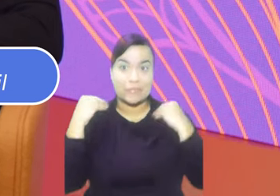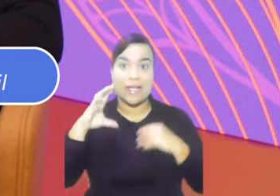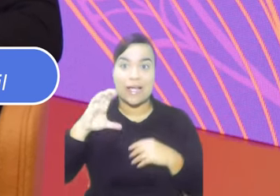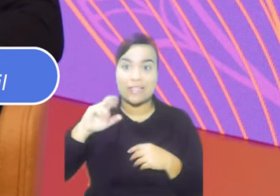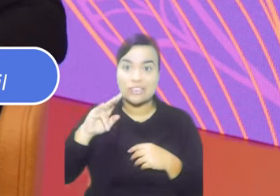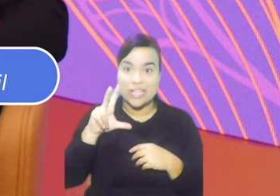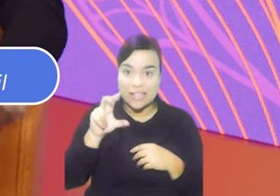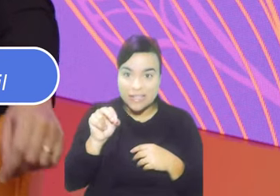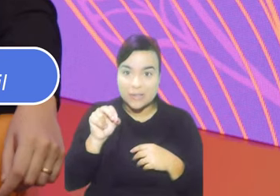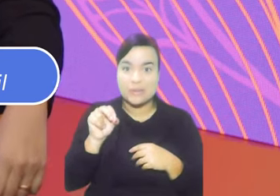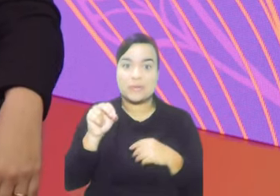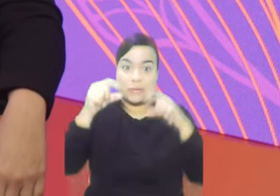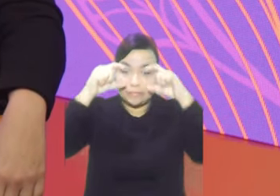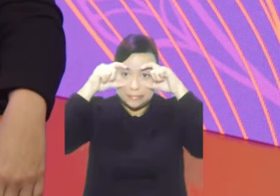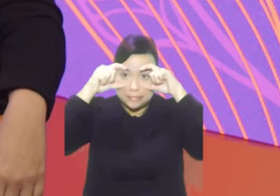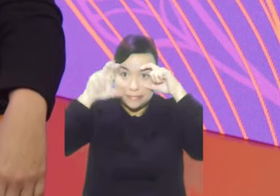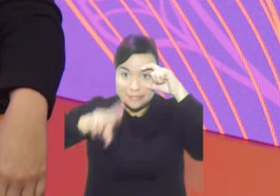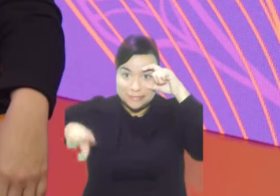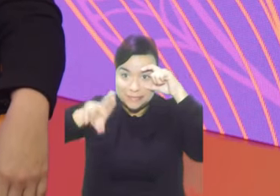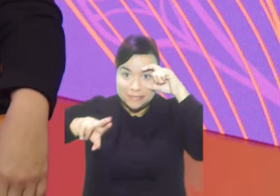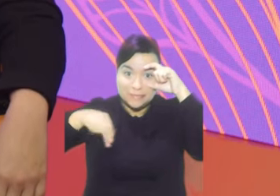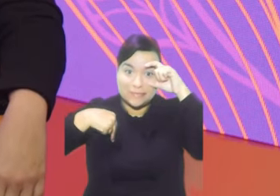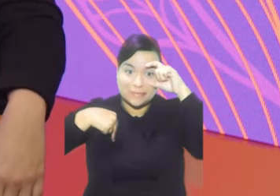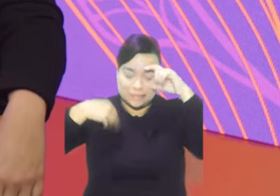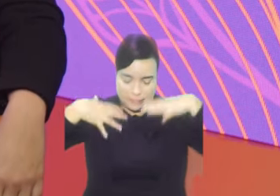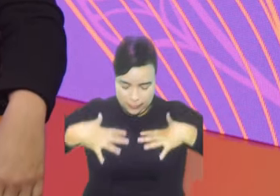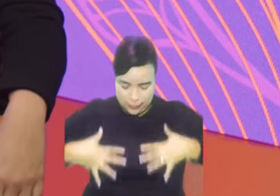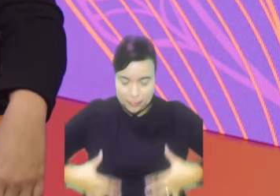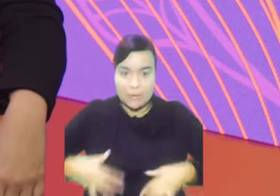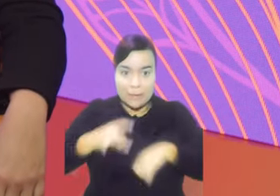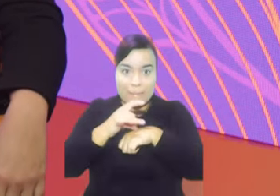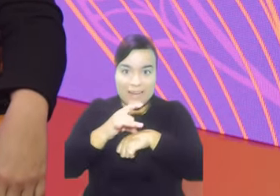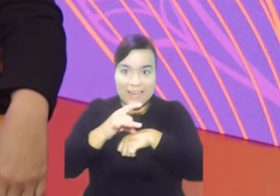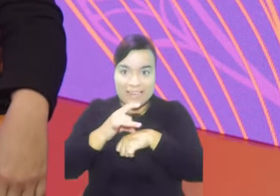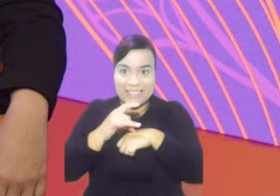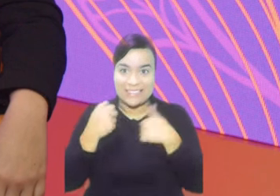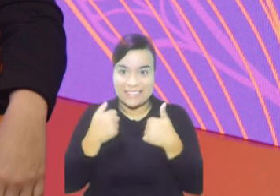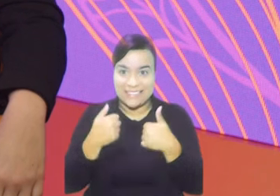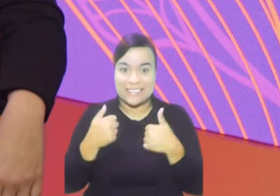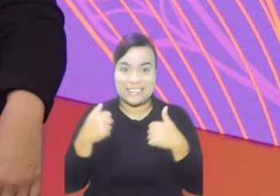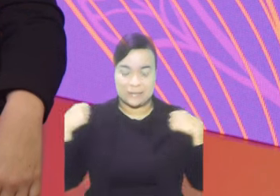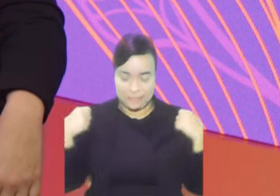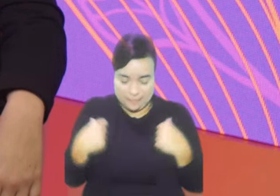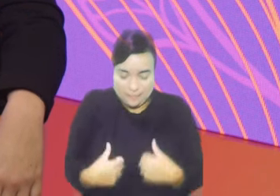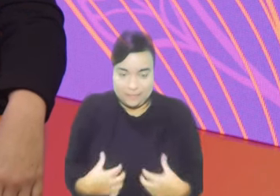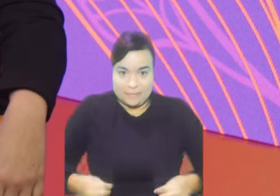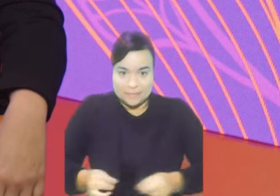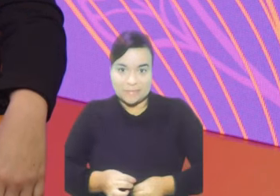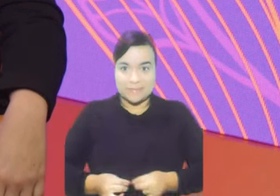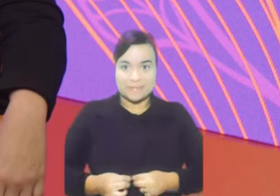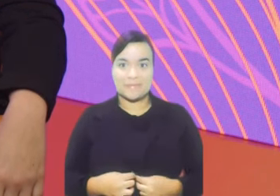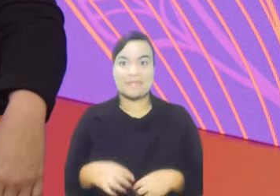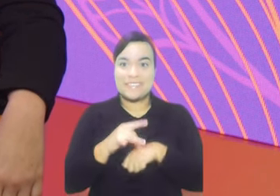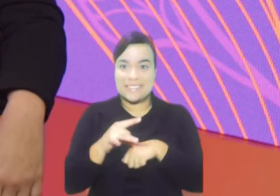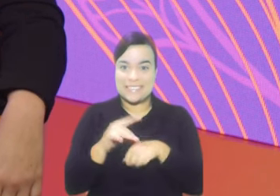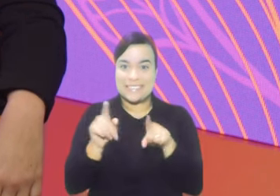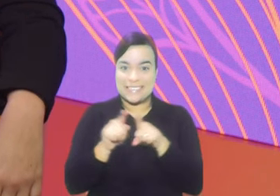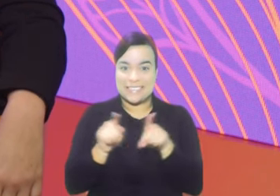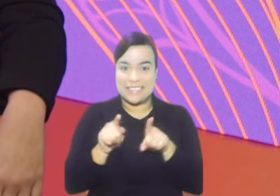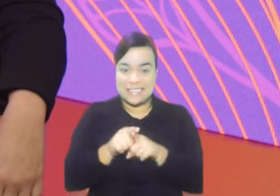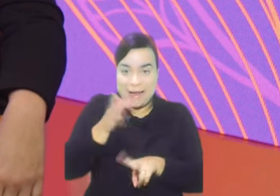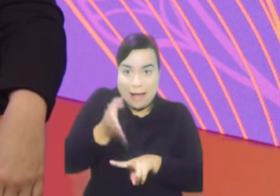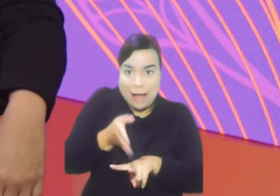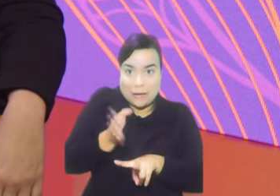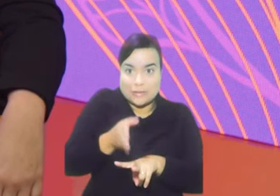castanhos, uso óculos, estou vestida com uma camisa preta, um blazer preto, uma calça azul marinho, um